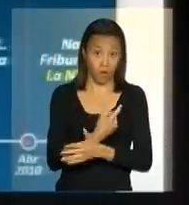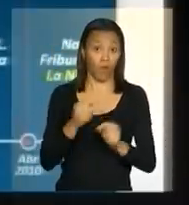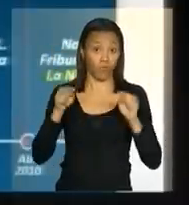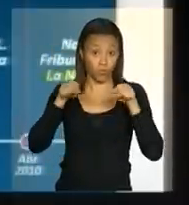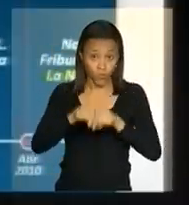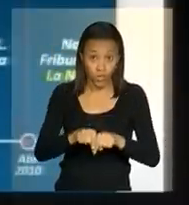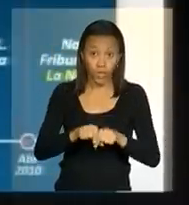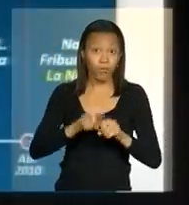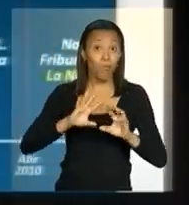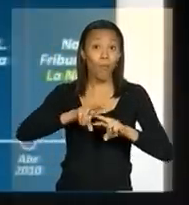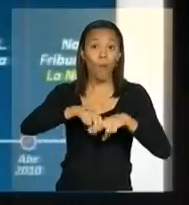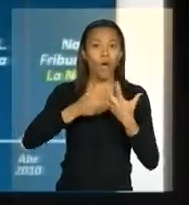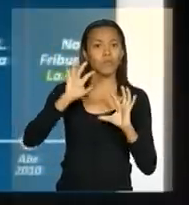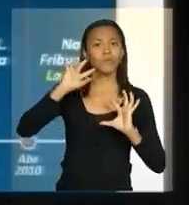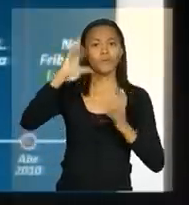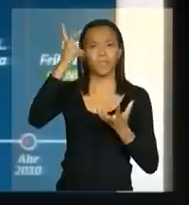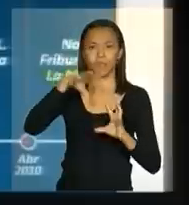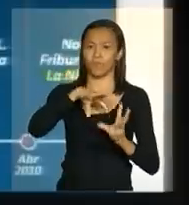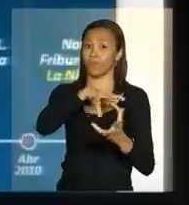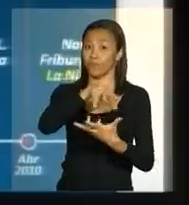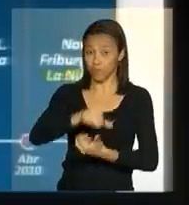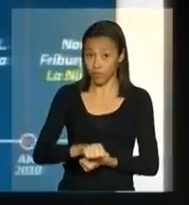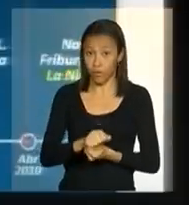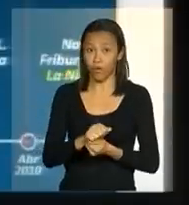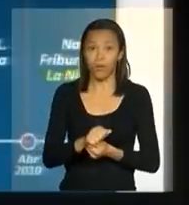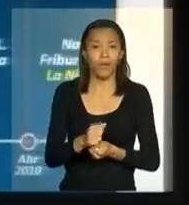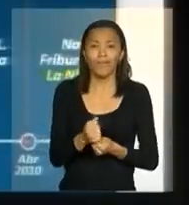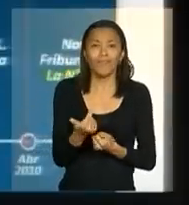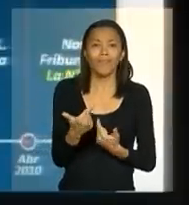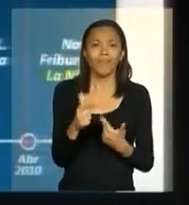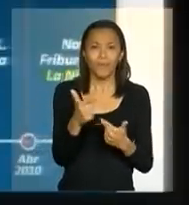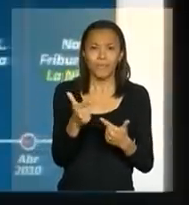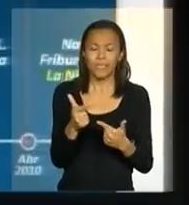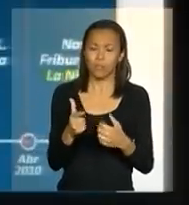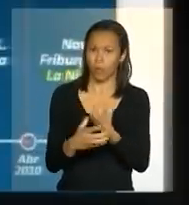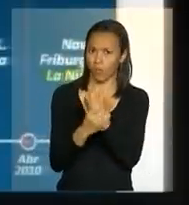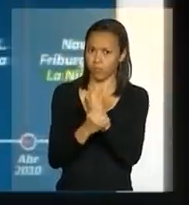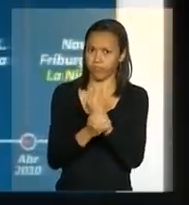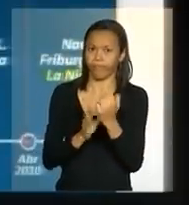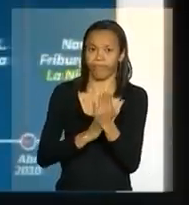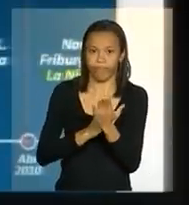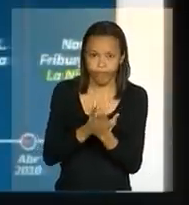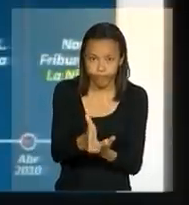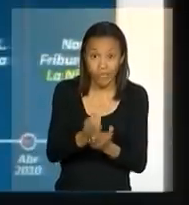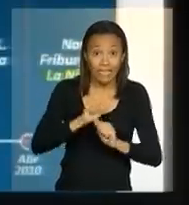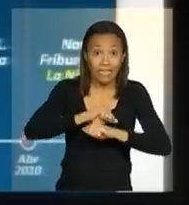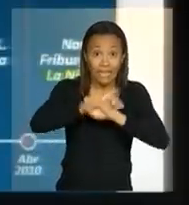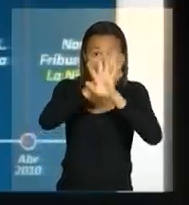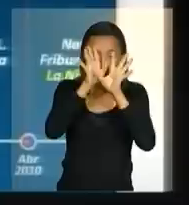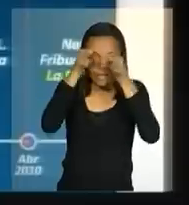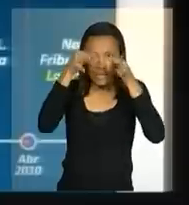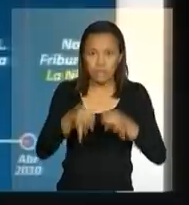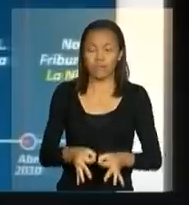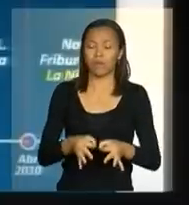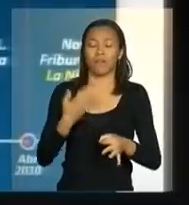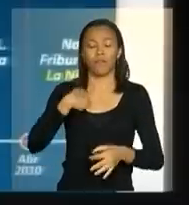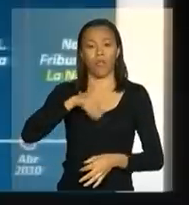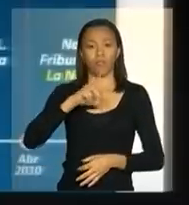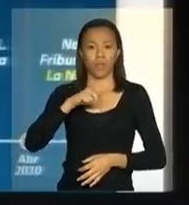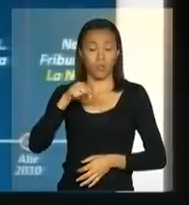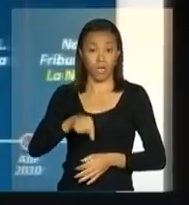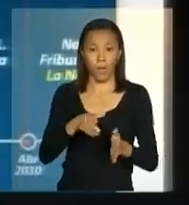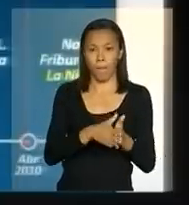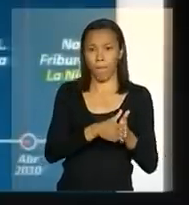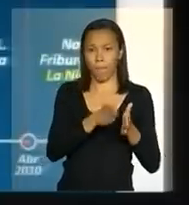climáticas globais, não há uma aderência, não há uma correlação clara. Nós temos aqui uma